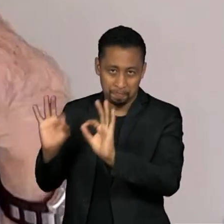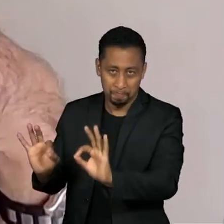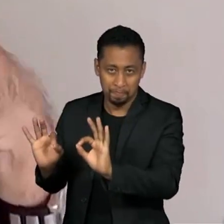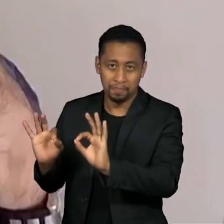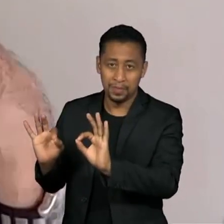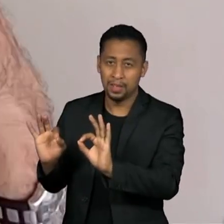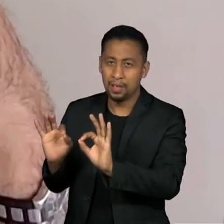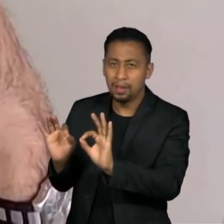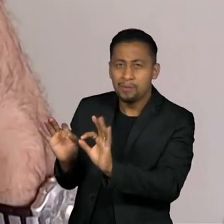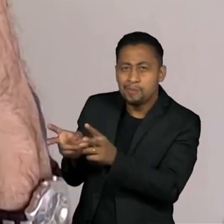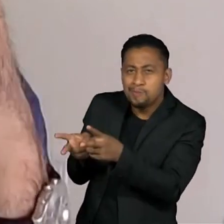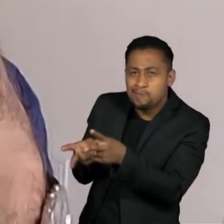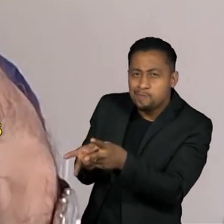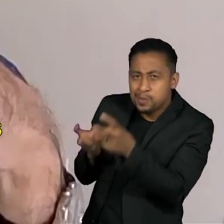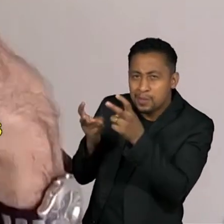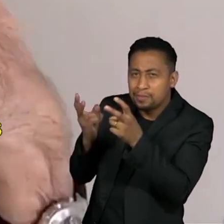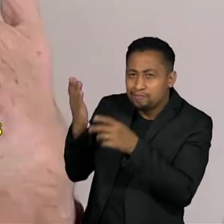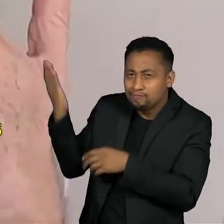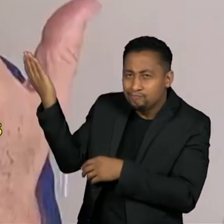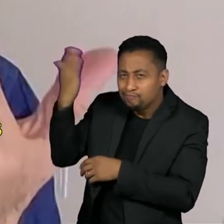por cinco meses, buscamos as provas.